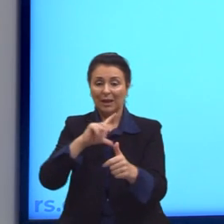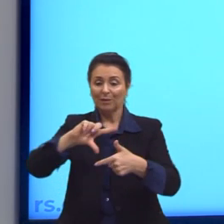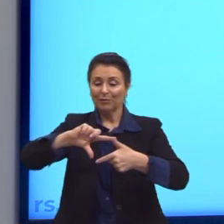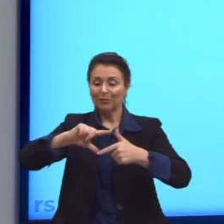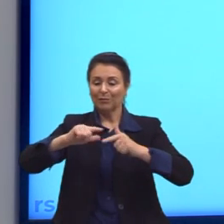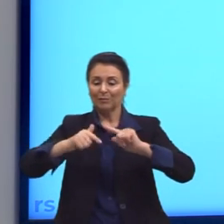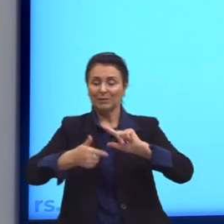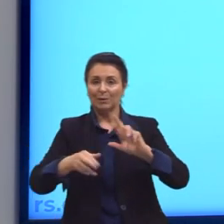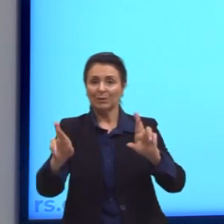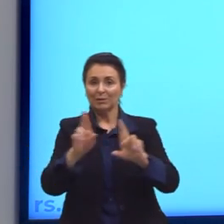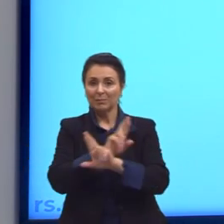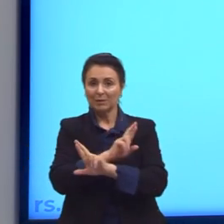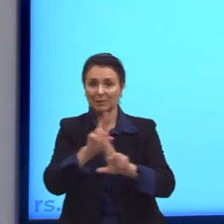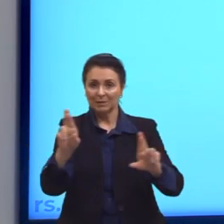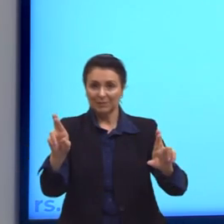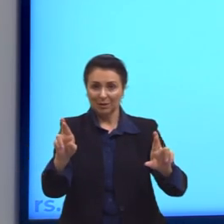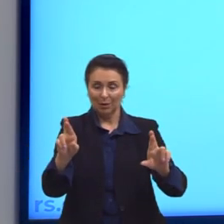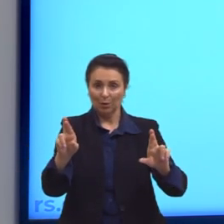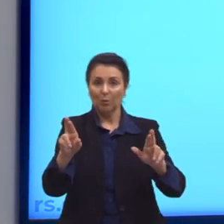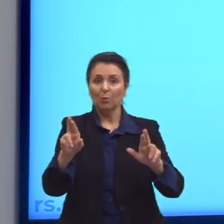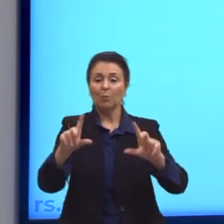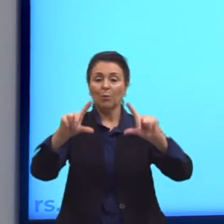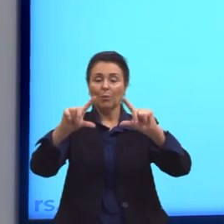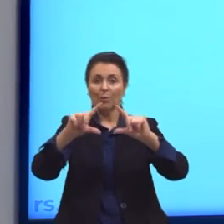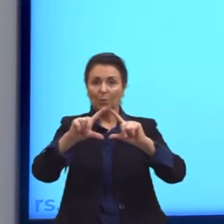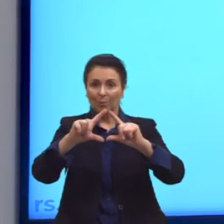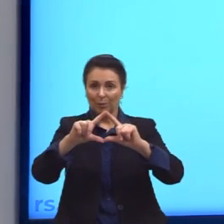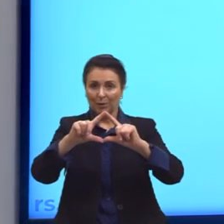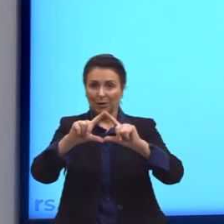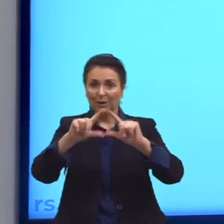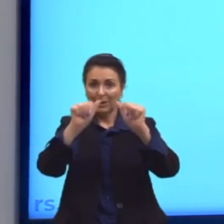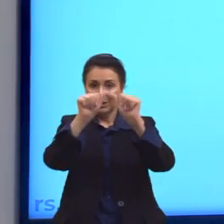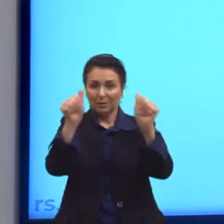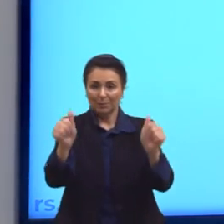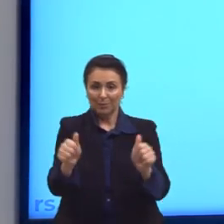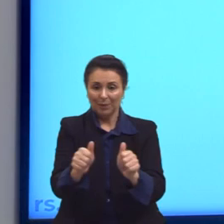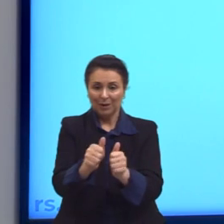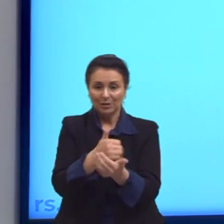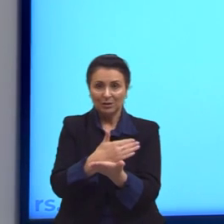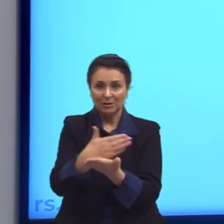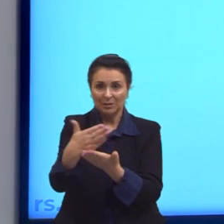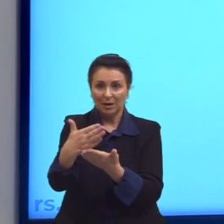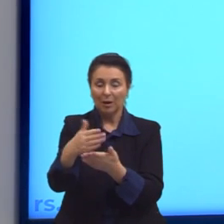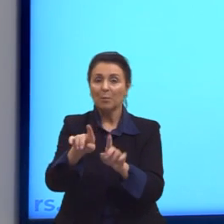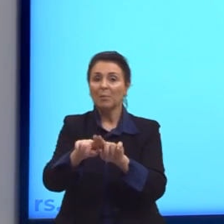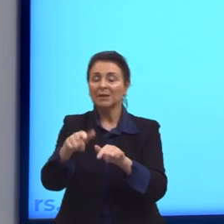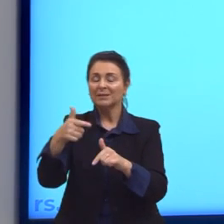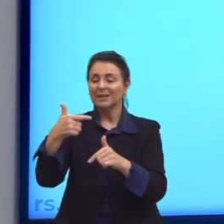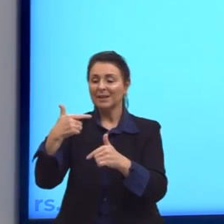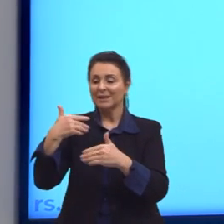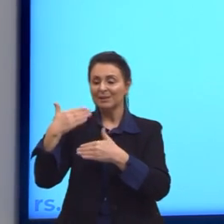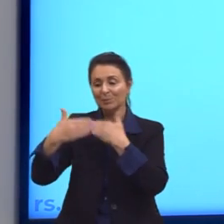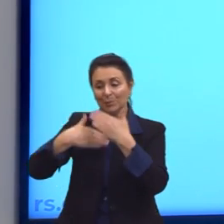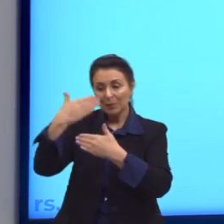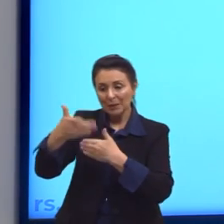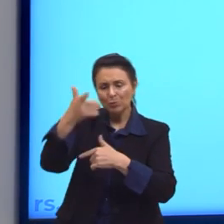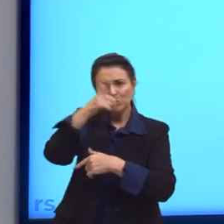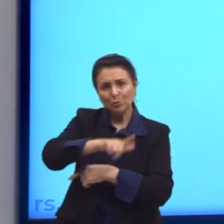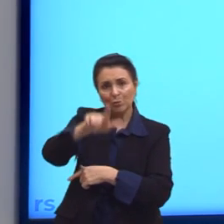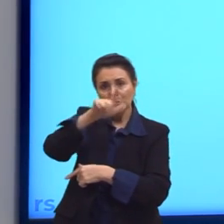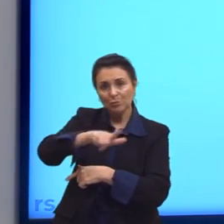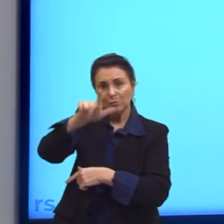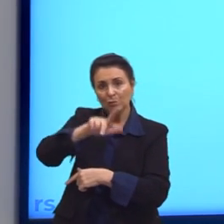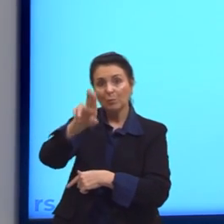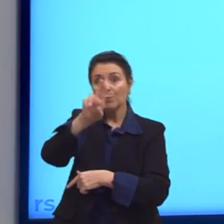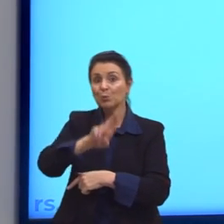relacionada com a figura inicial, mas tem esse processo de repetição, só que numa escala